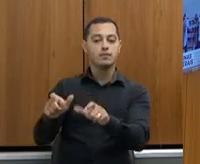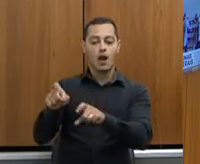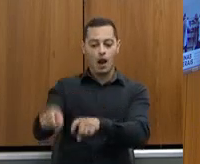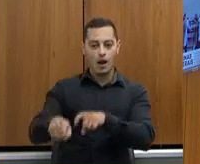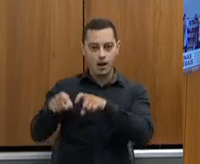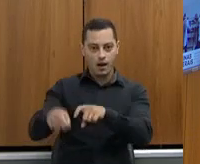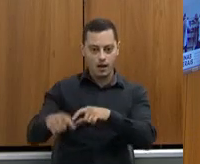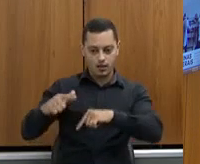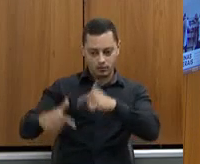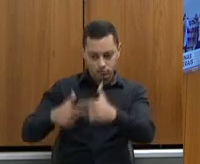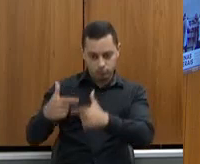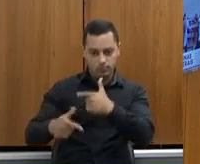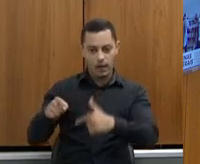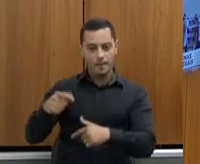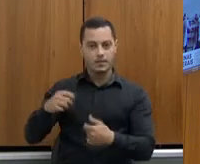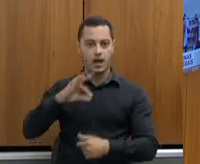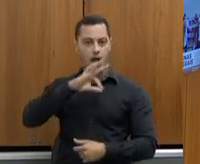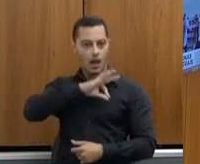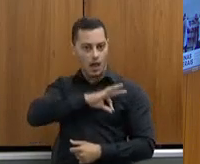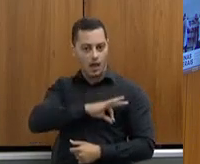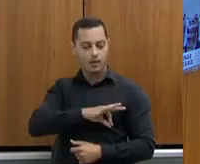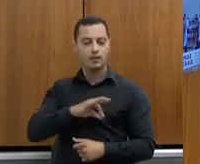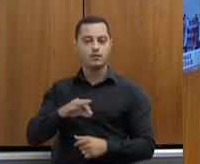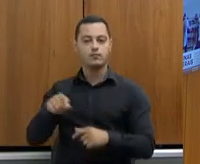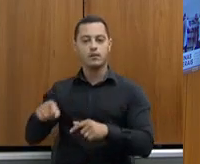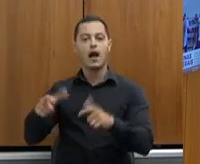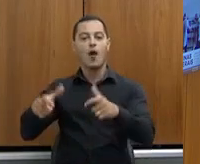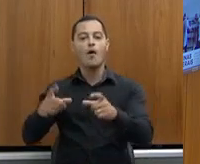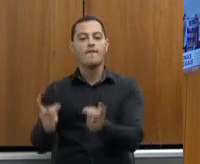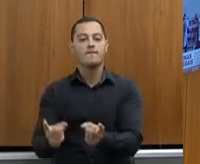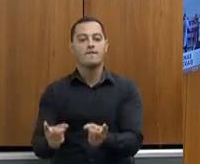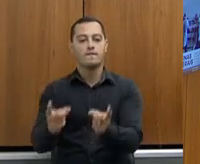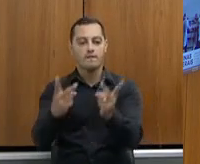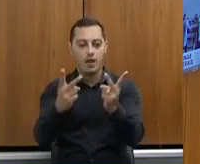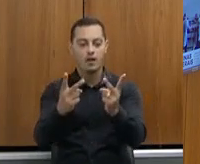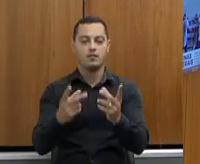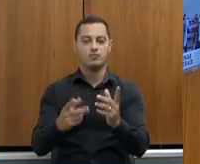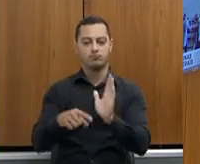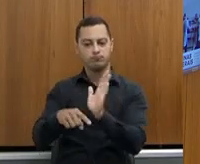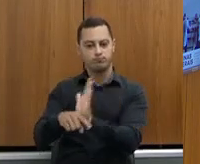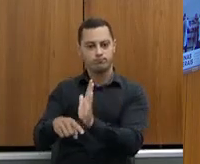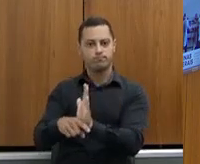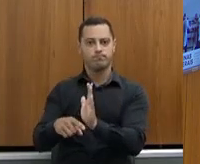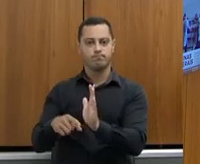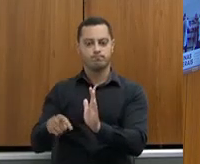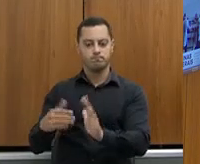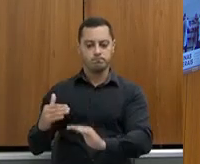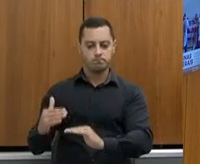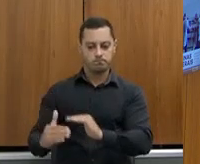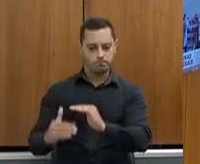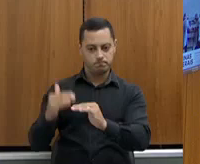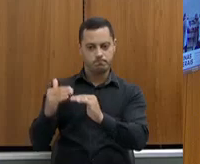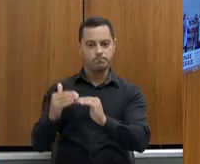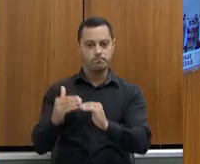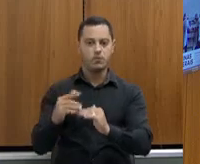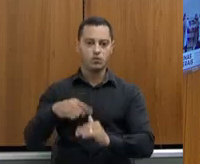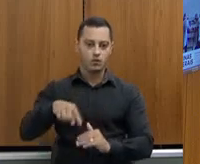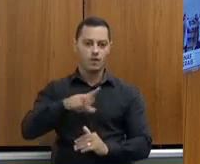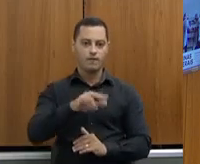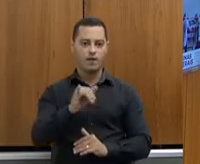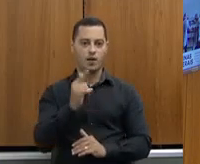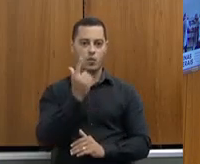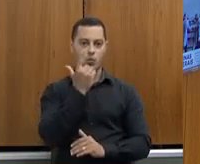onde ele vende o seu produto, ter uma venda praticamente casada, fechar o círculo. Então, é assim que nós vamos conseguindo manter essas políticas